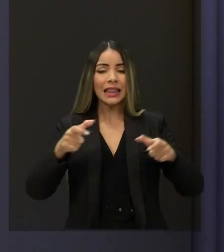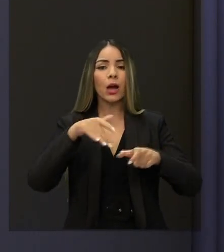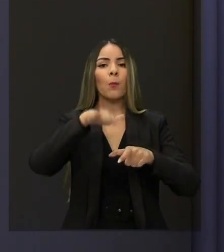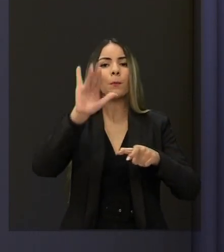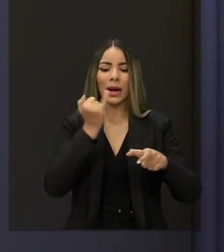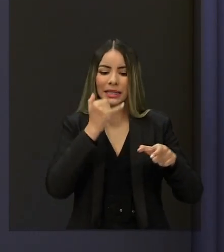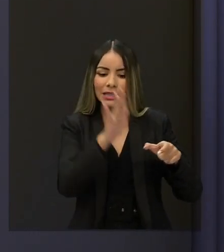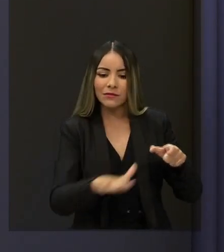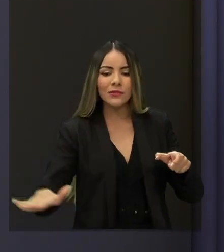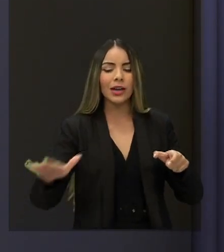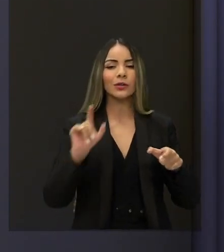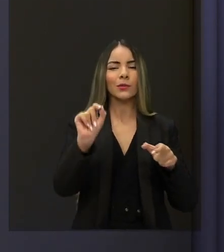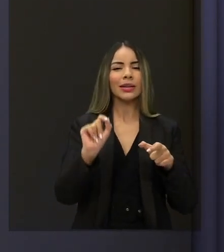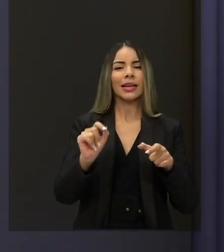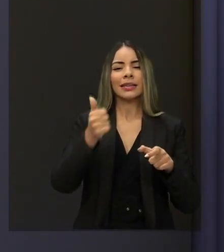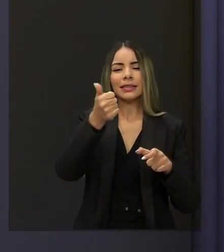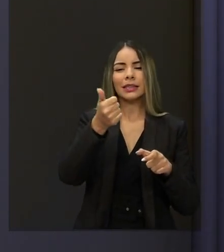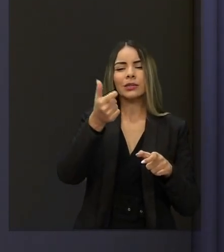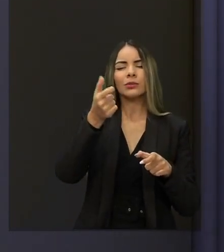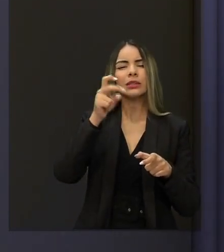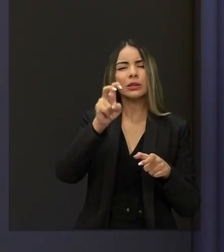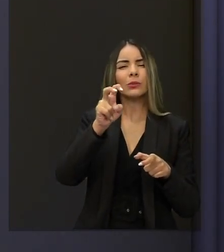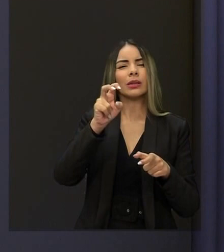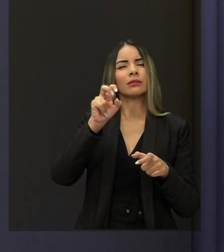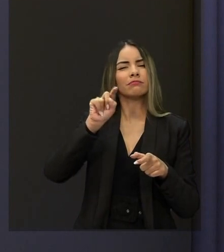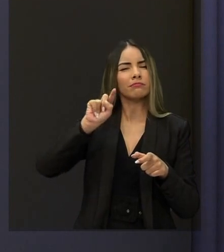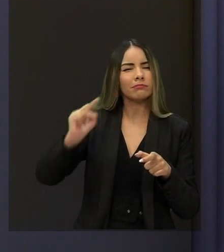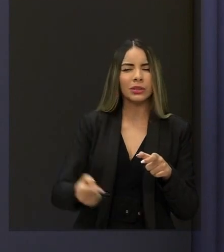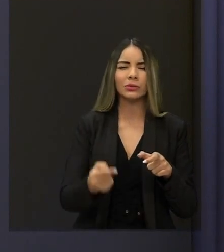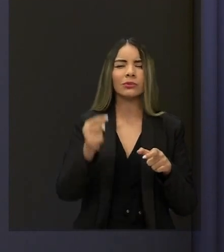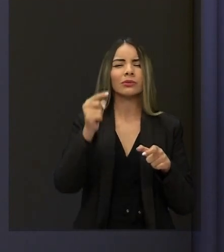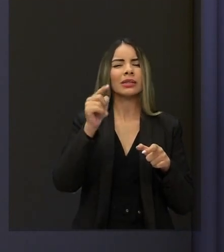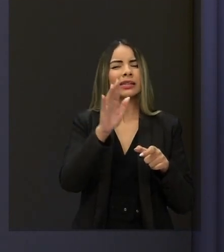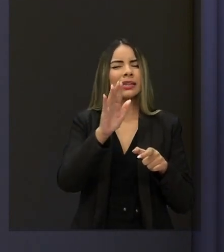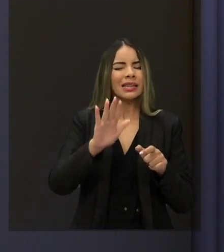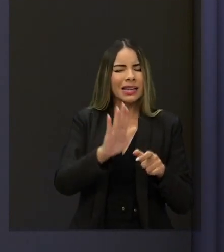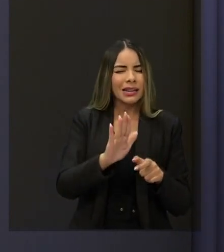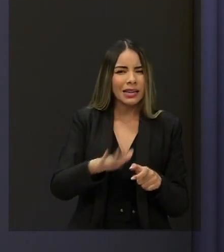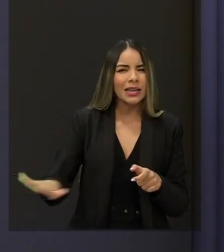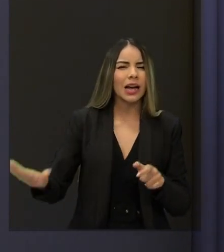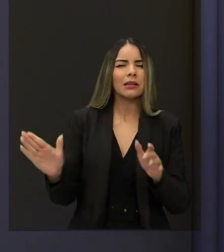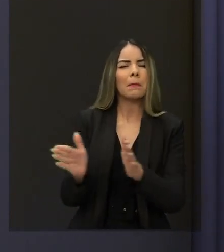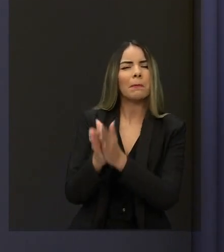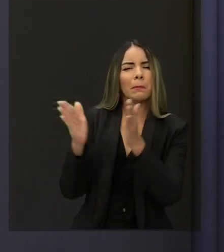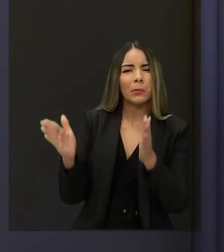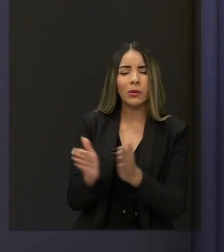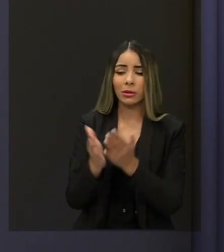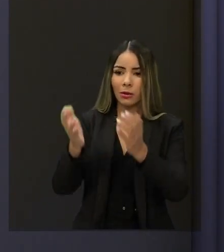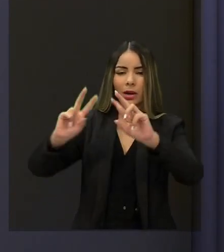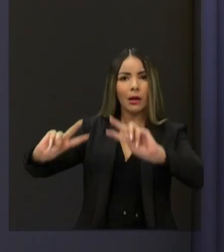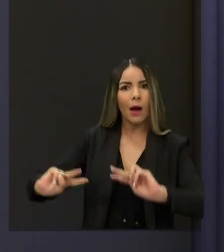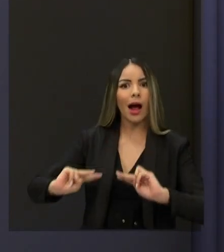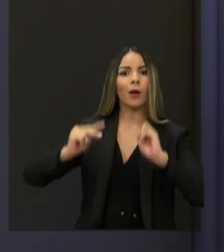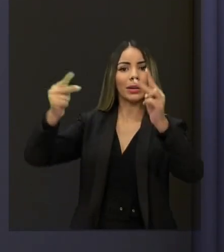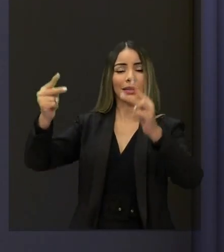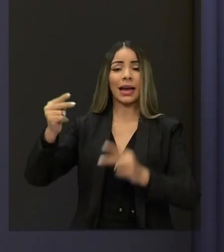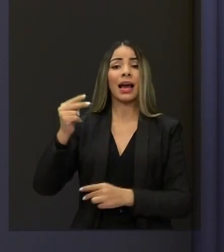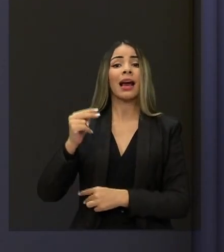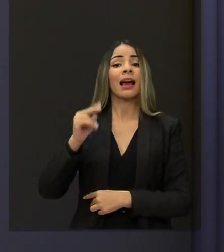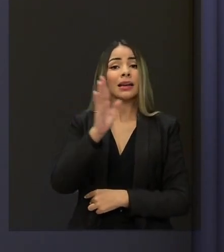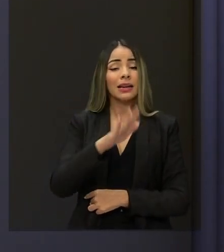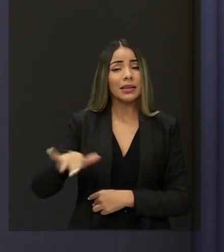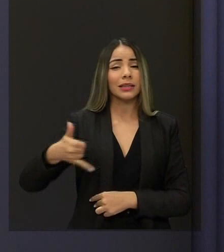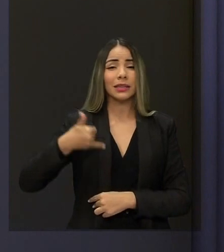mais pobres do Ceará. Eu quero dobrar para 300 mil crianças, para que nenhuma criança do Ceará de 0 a 6 anos passe